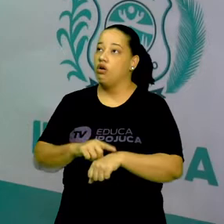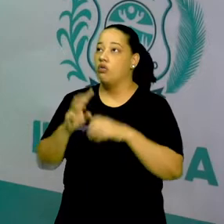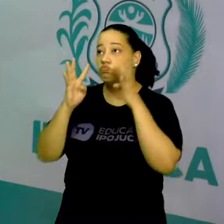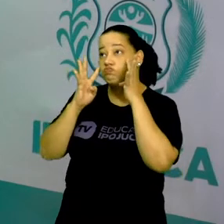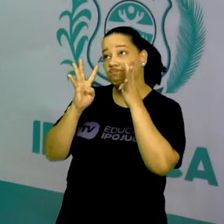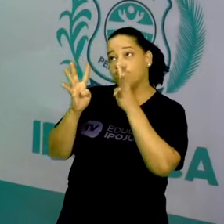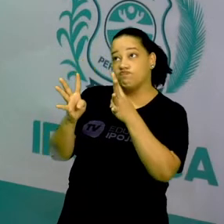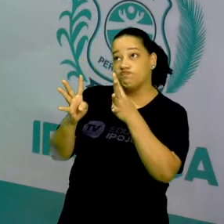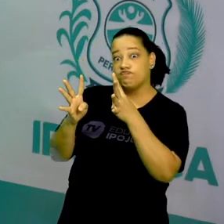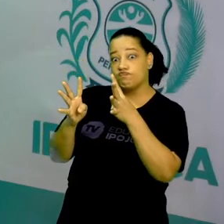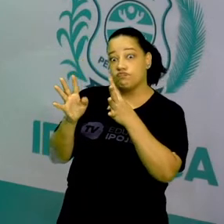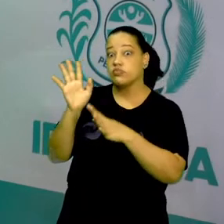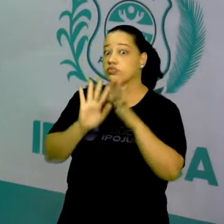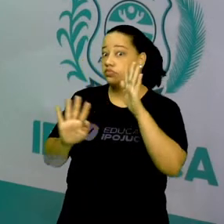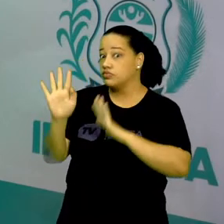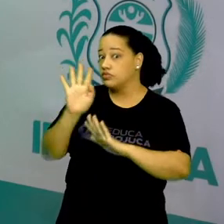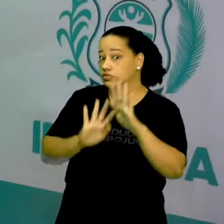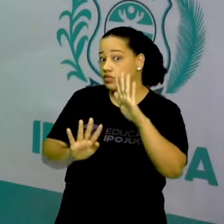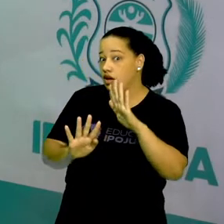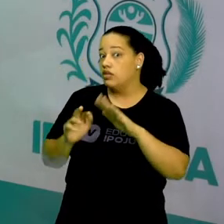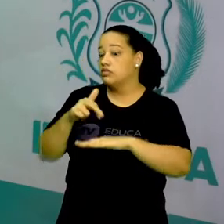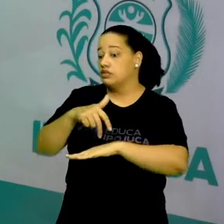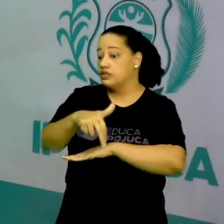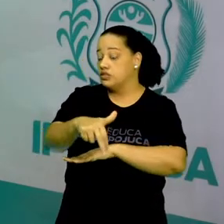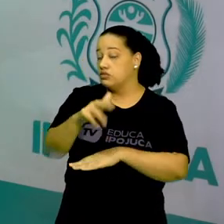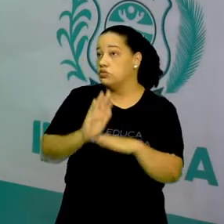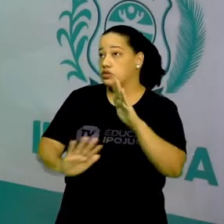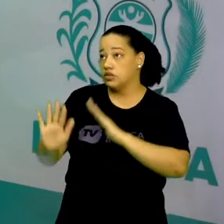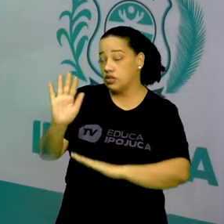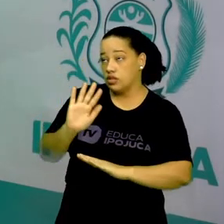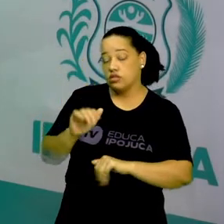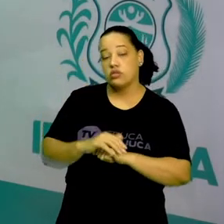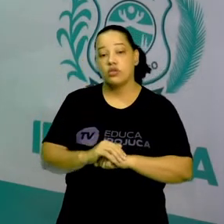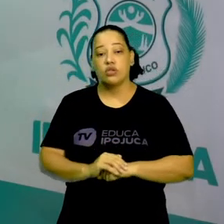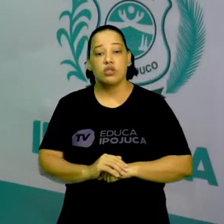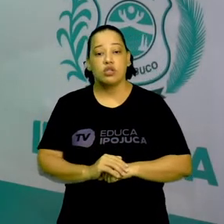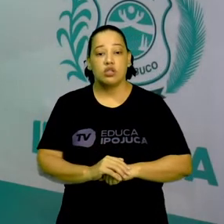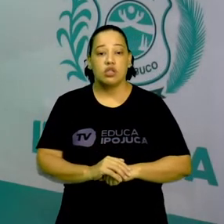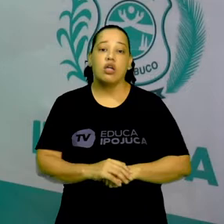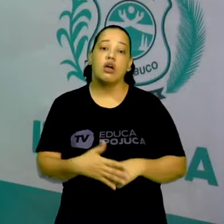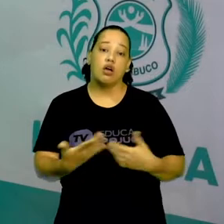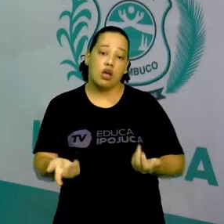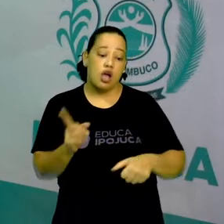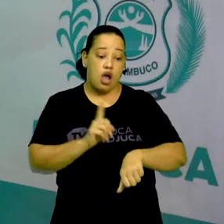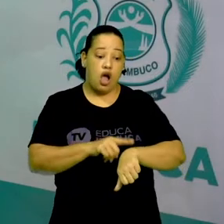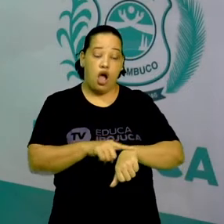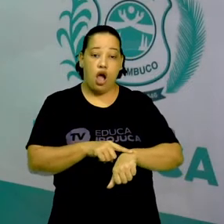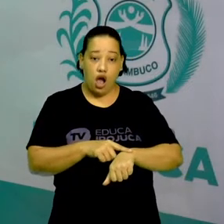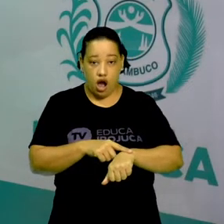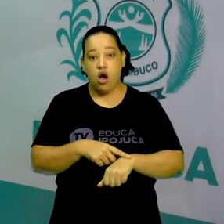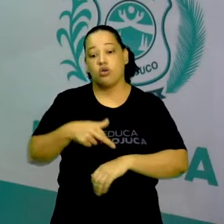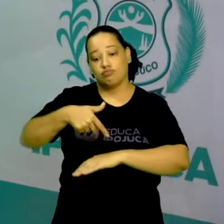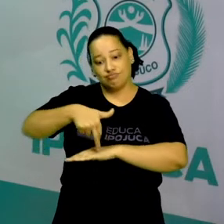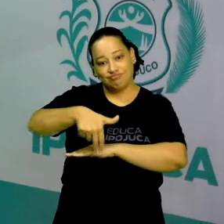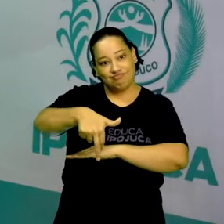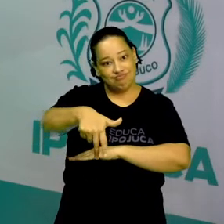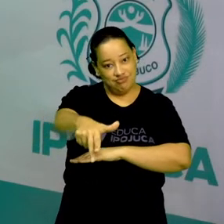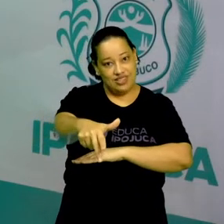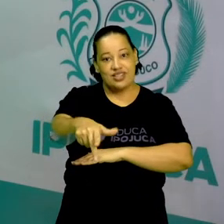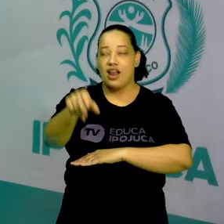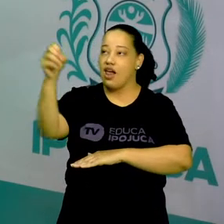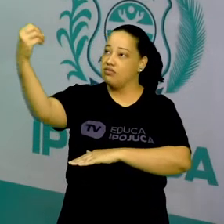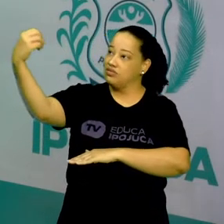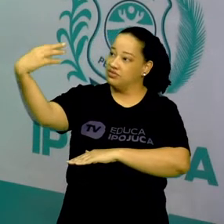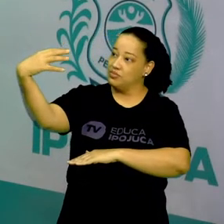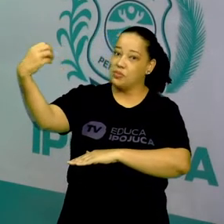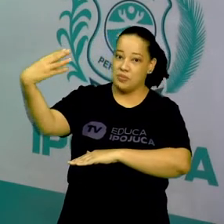atenção para poder atravessar, né? E quando é hora de seguir, ele vai dar o sinalzinho